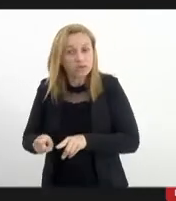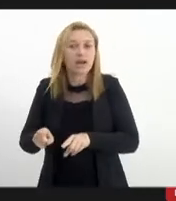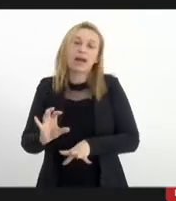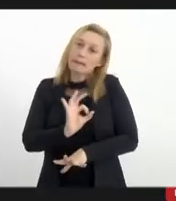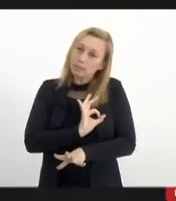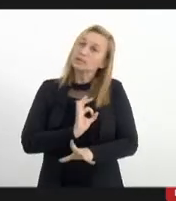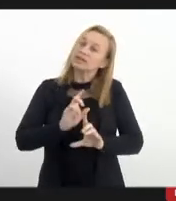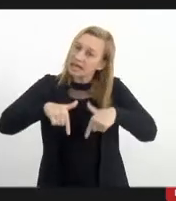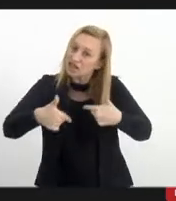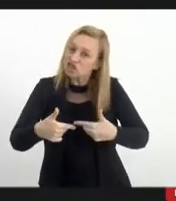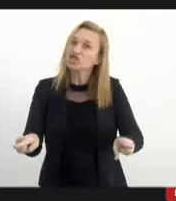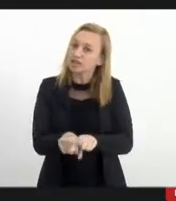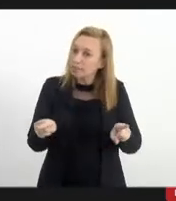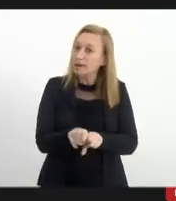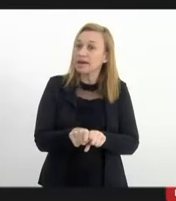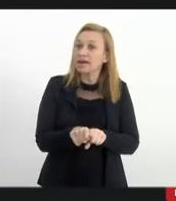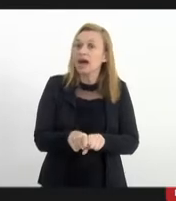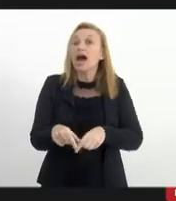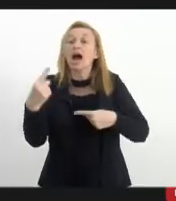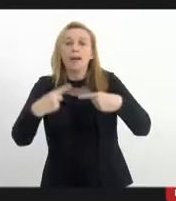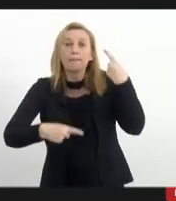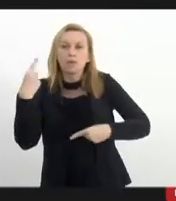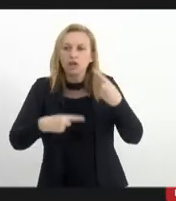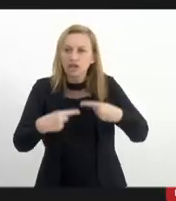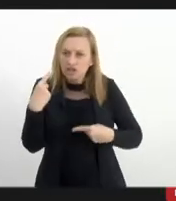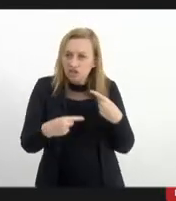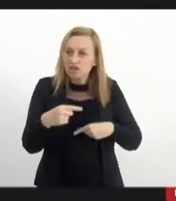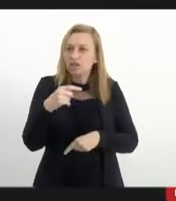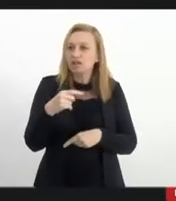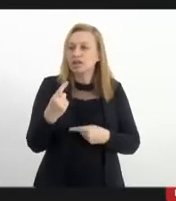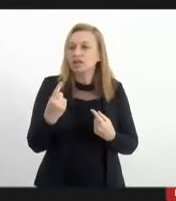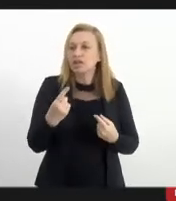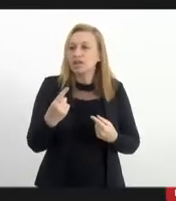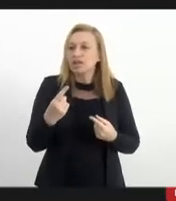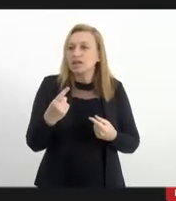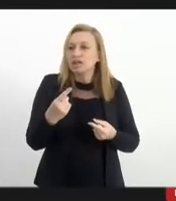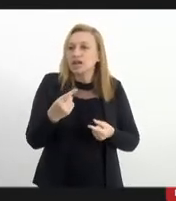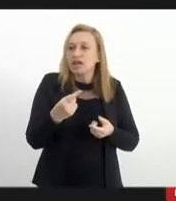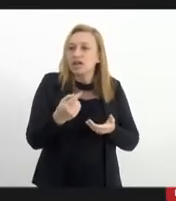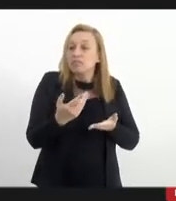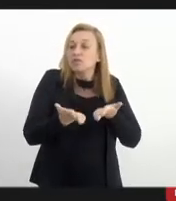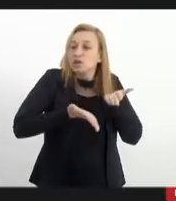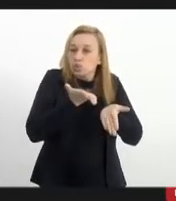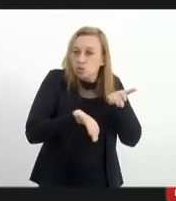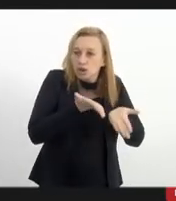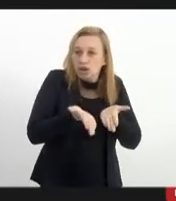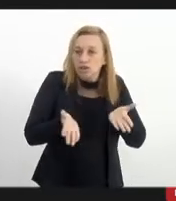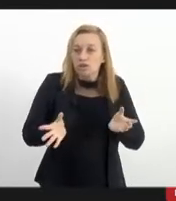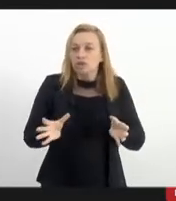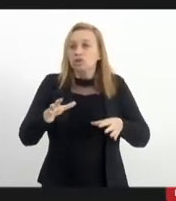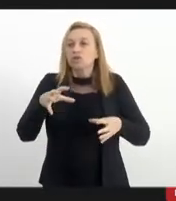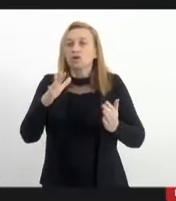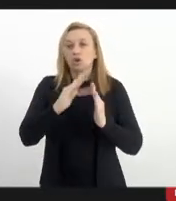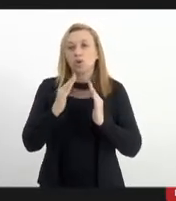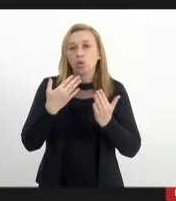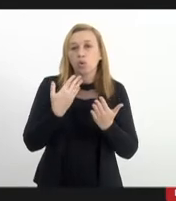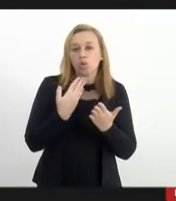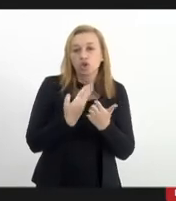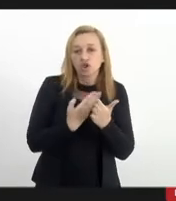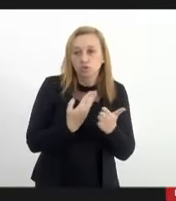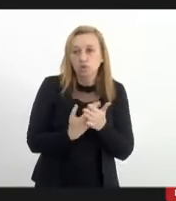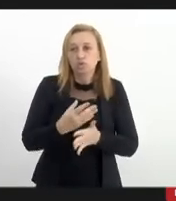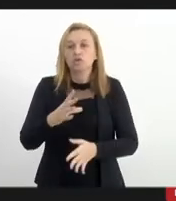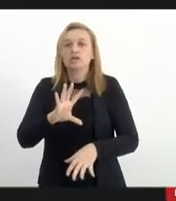presente. Então, essa política de redução de danos era uma política que é tratada dentro do Instituto de Segurança Pública e